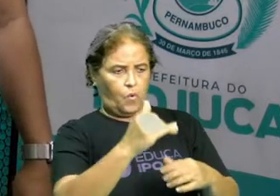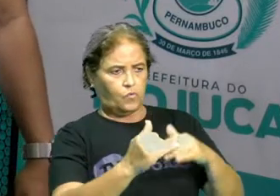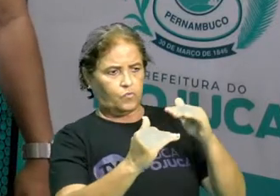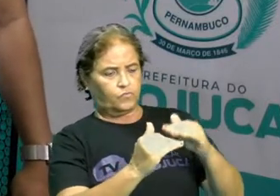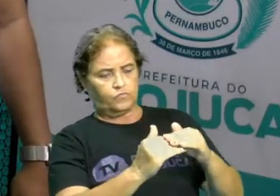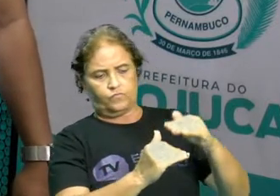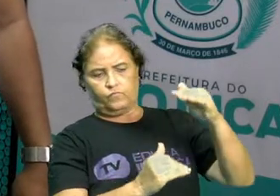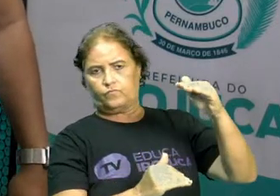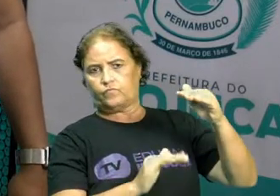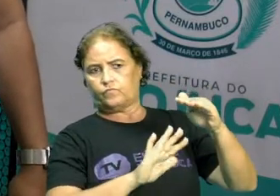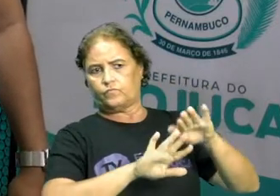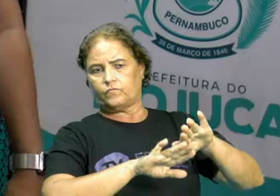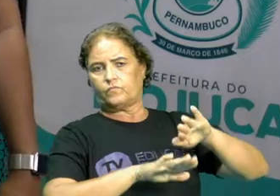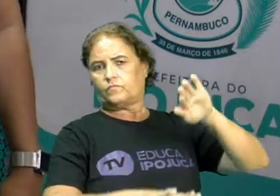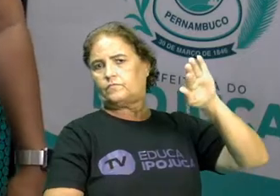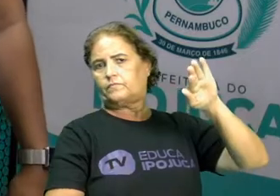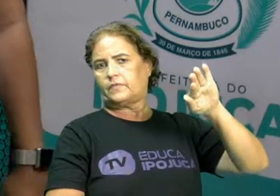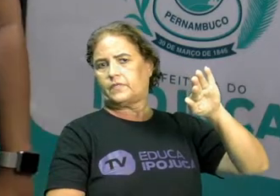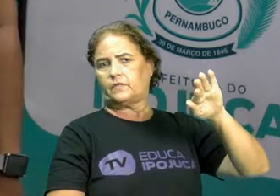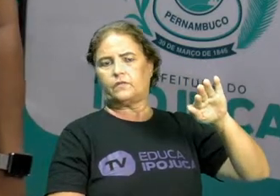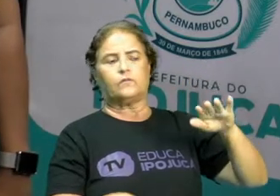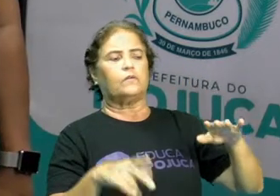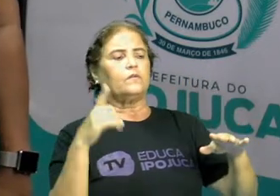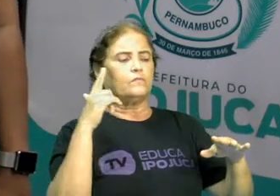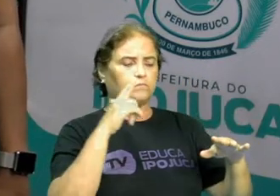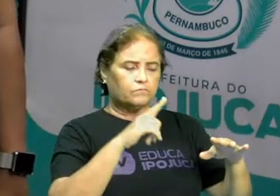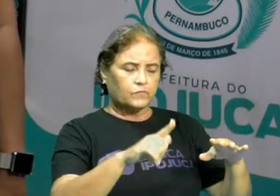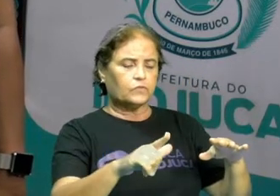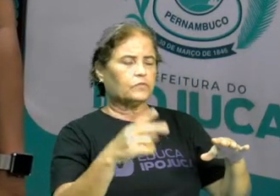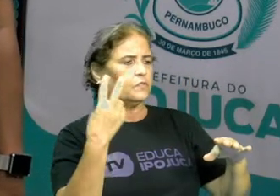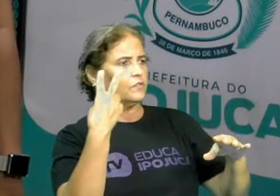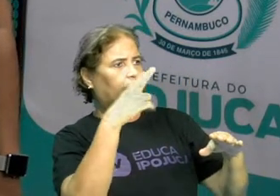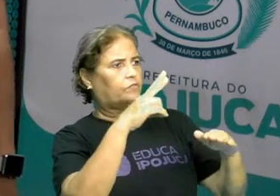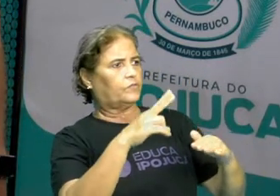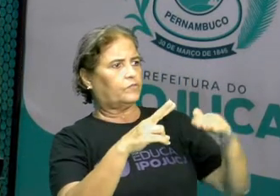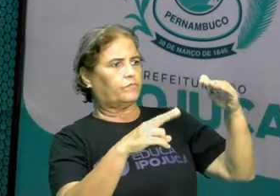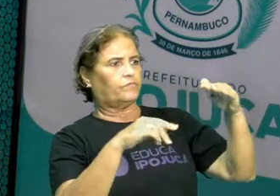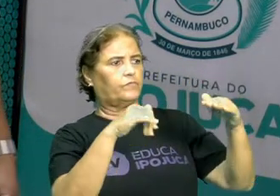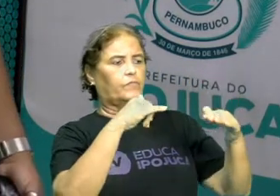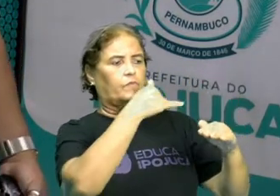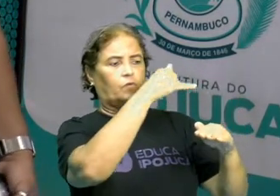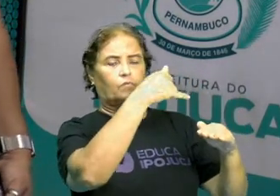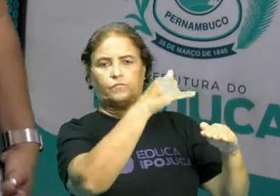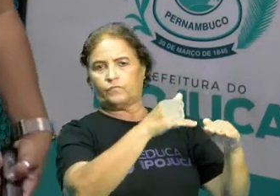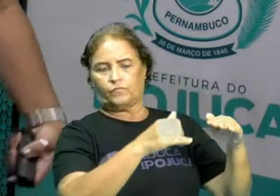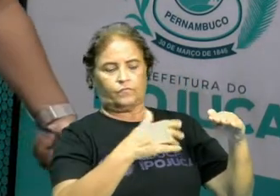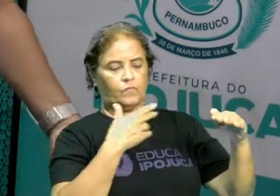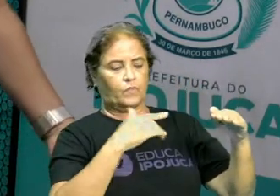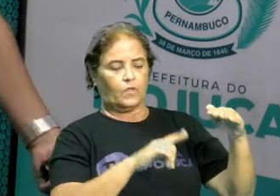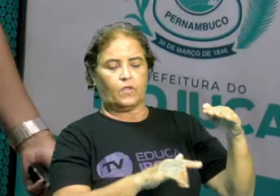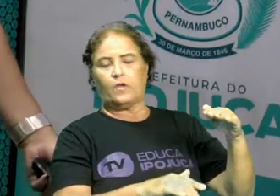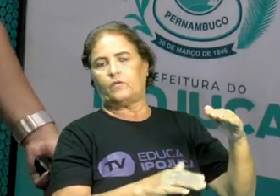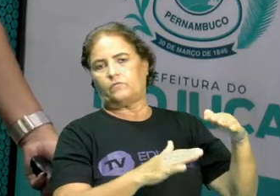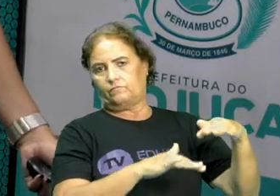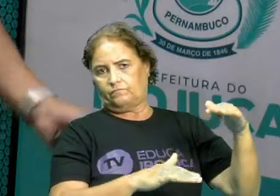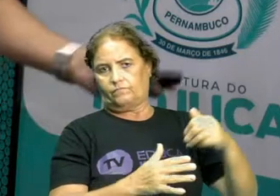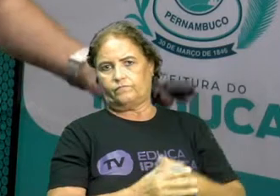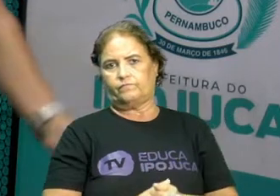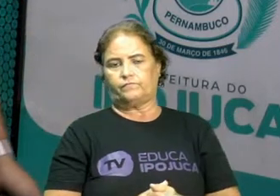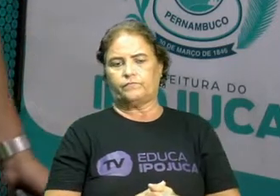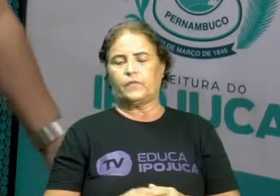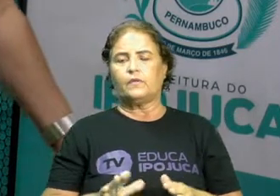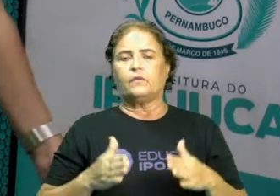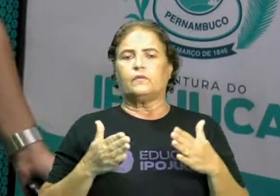cada substância que vai fazer parte dessas misturas. Então, muitas vezes,